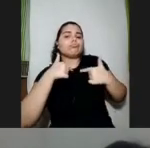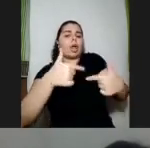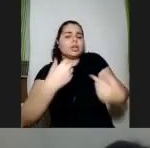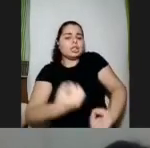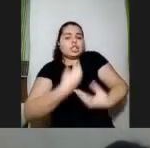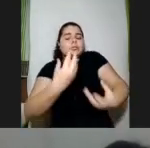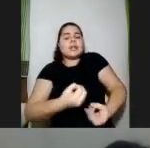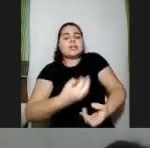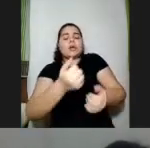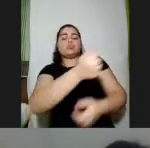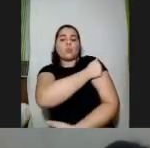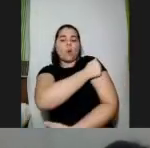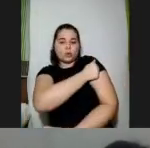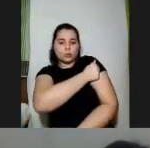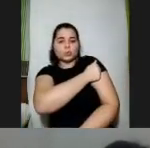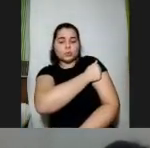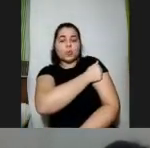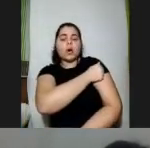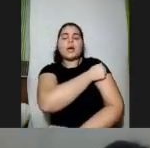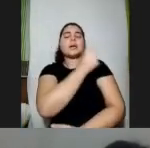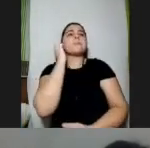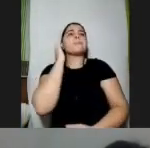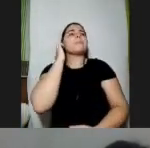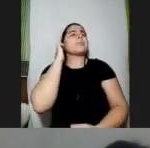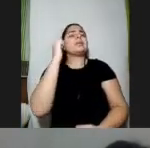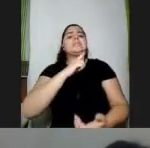vieses de avaliação muitos